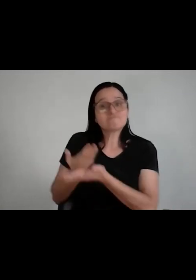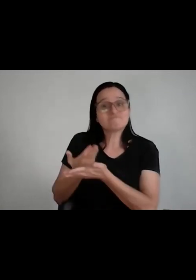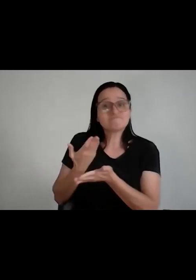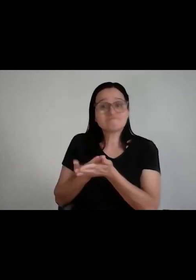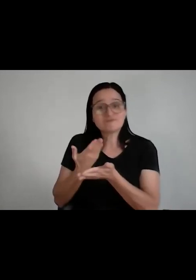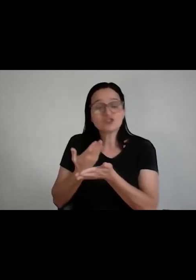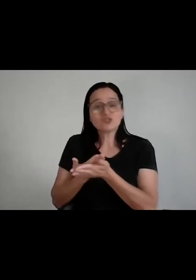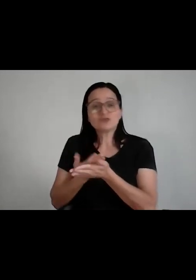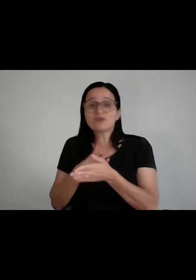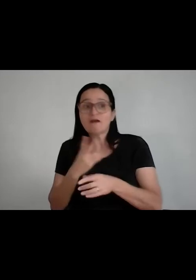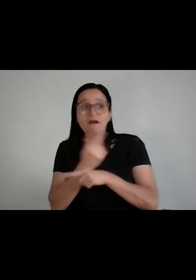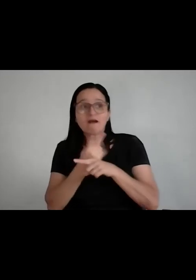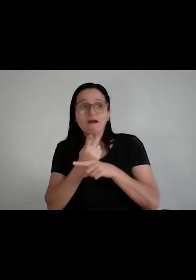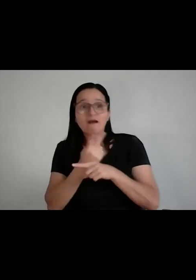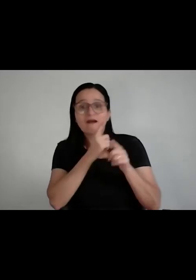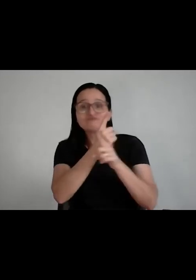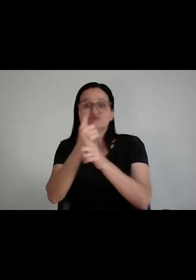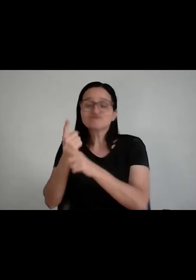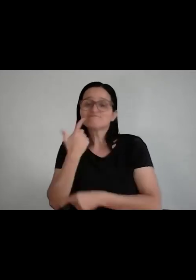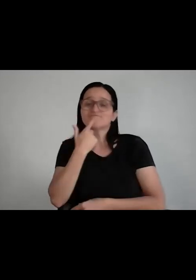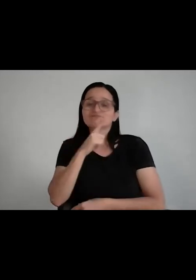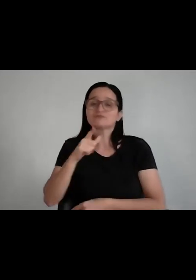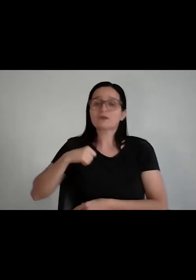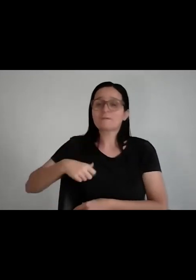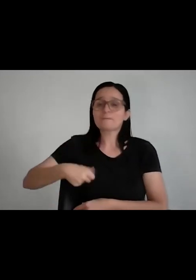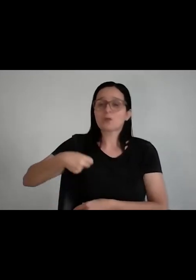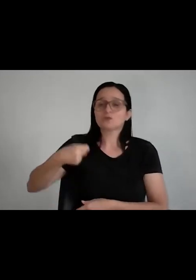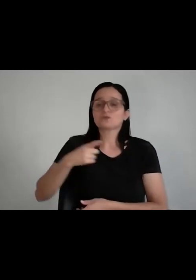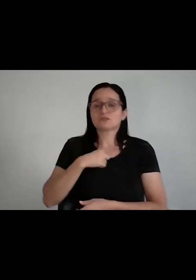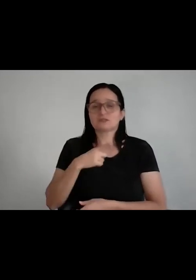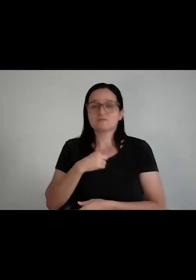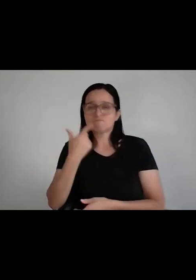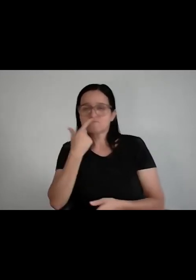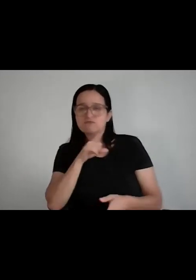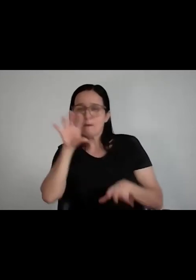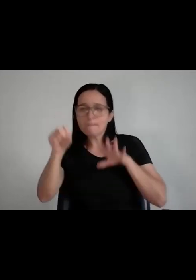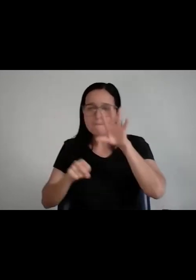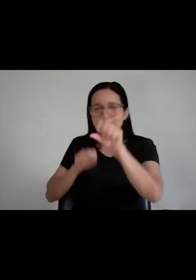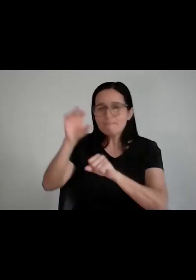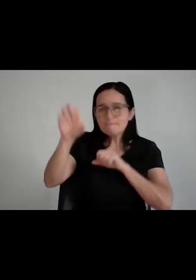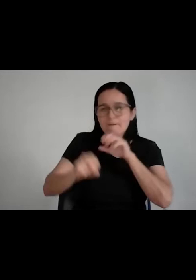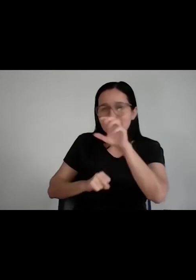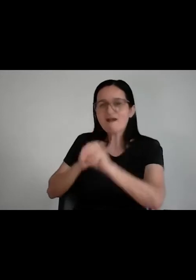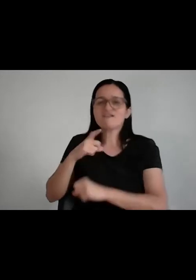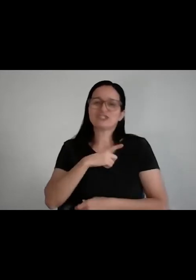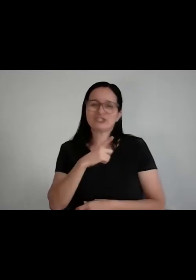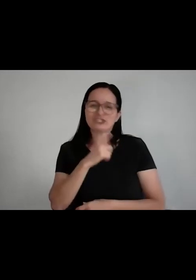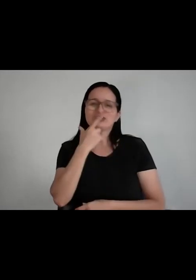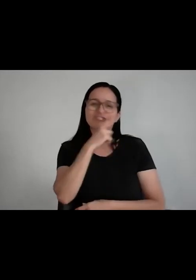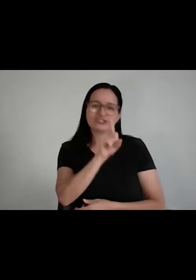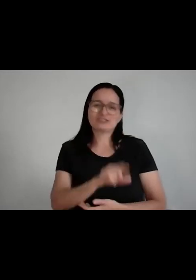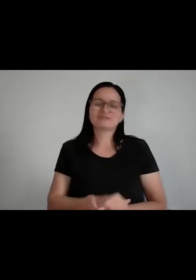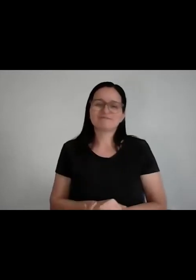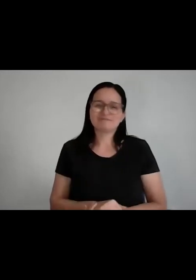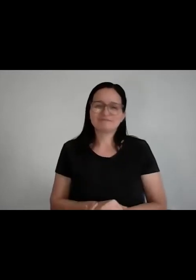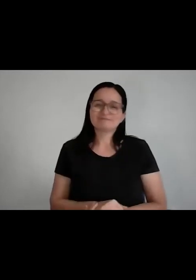e você tinha que ser muito ninja em capturar todas elas. Então, eu aprendi inglês com 12 anos de idade, porque